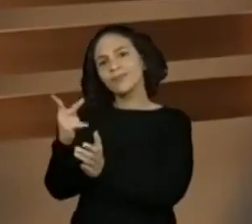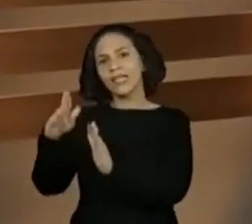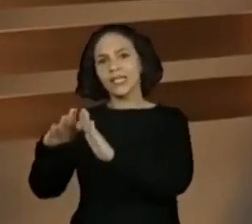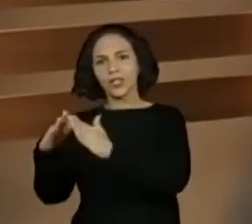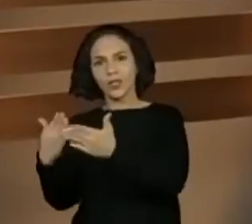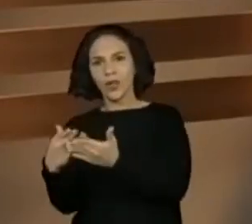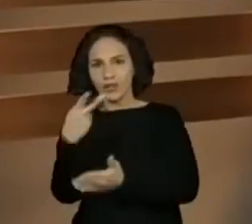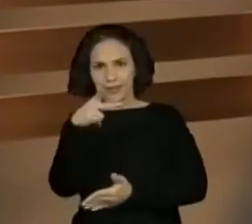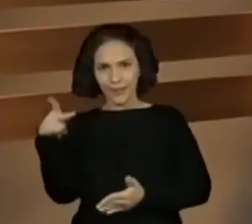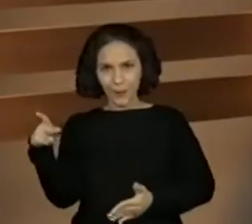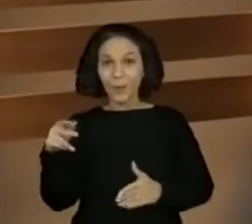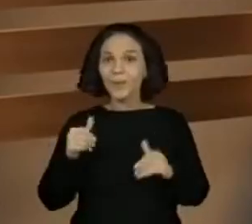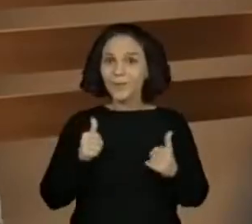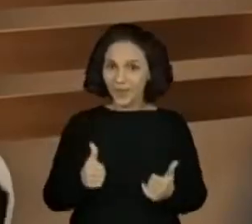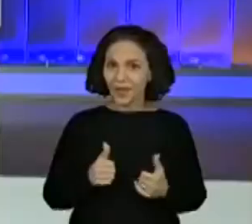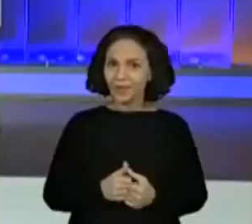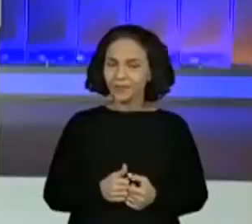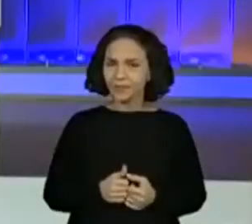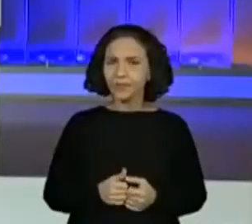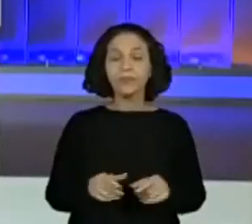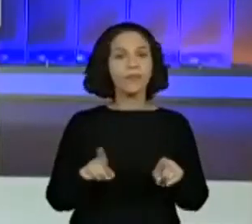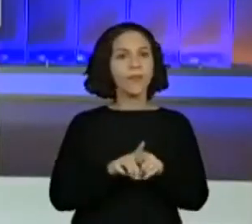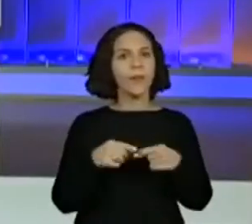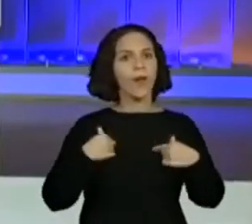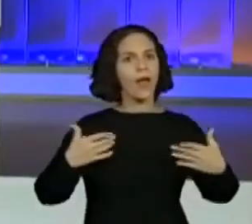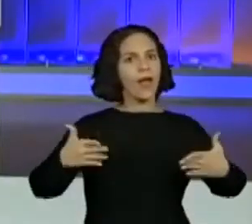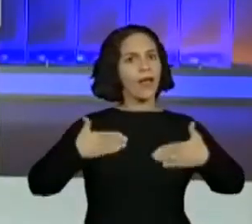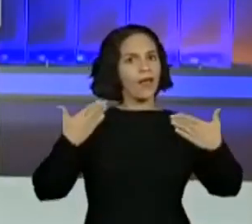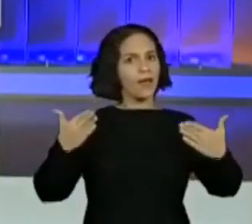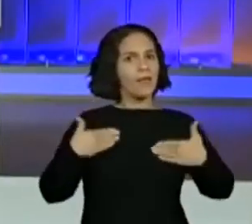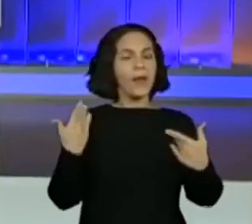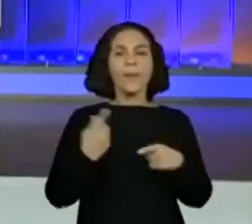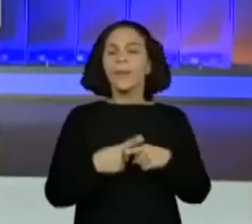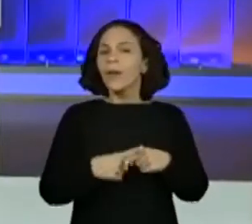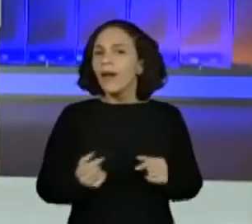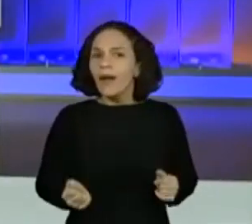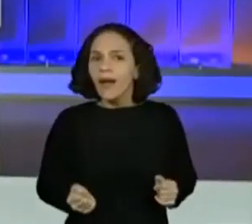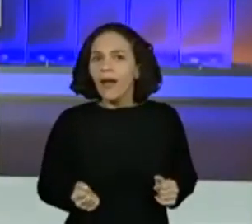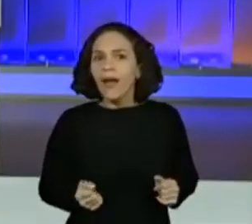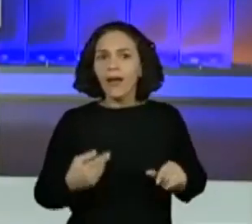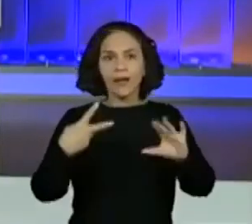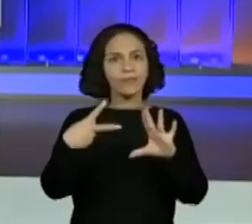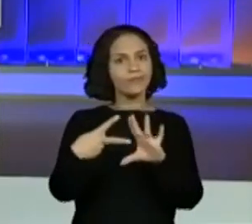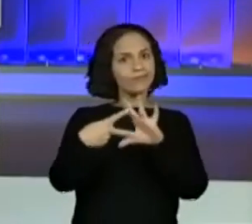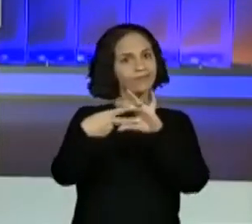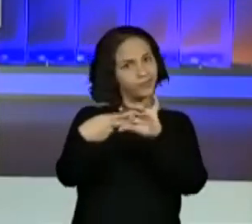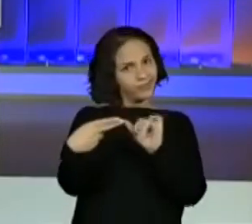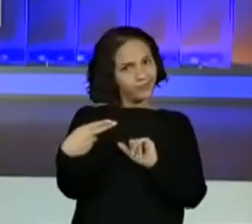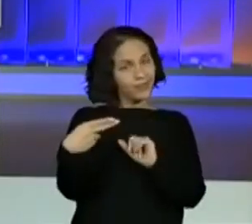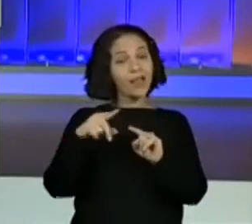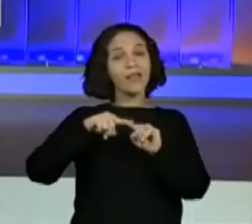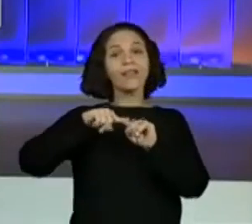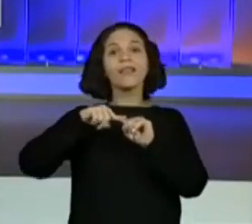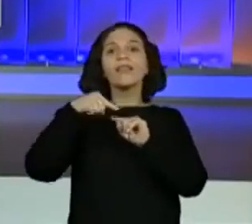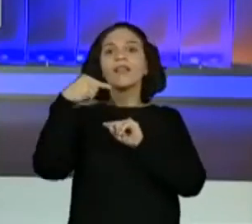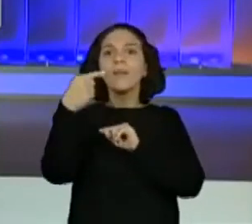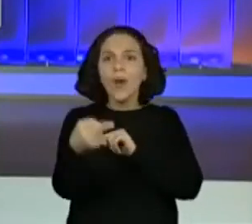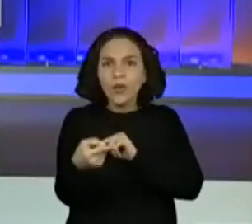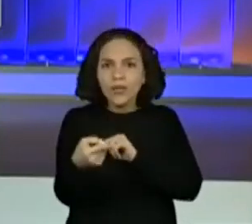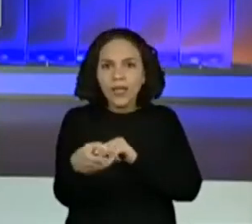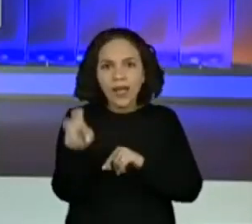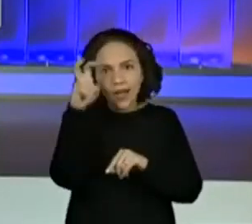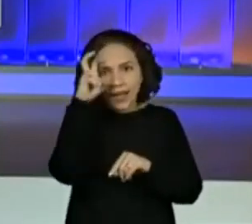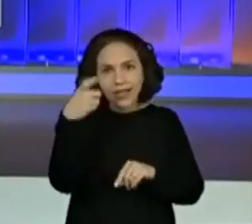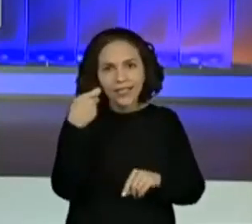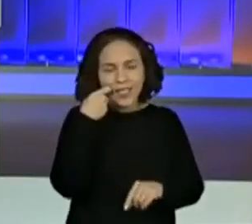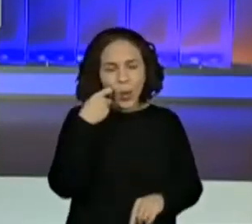de vocês. Certo? Estou animada porque teremos o quê? Dobradinha. E no final da semana, três seguidas,